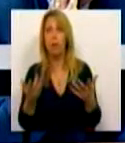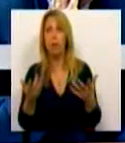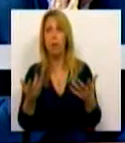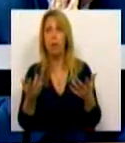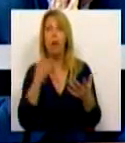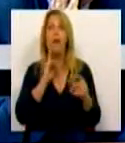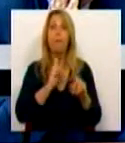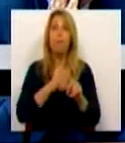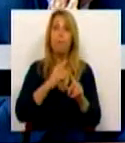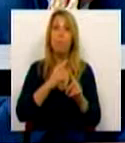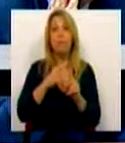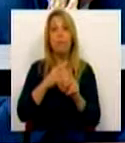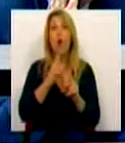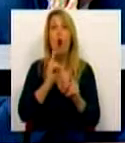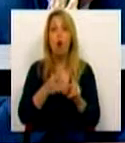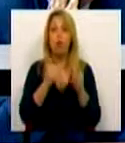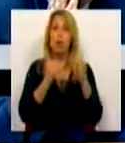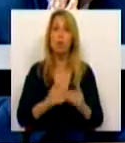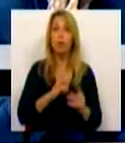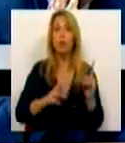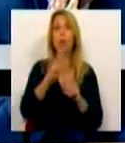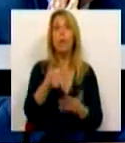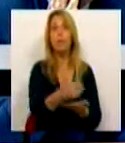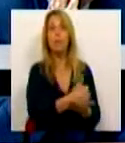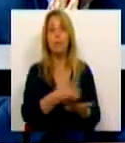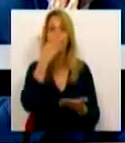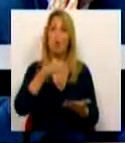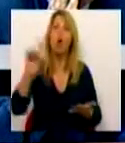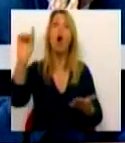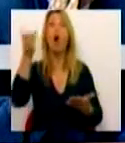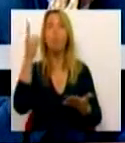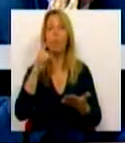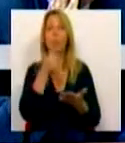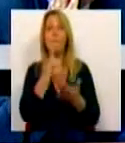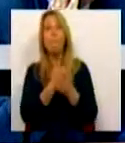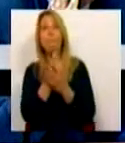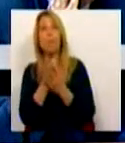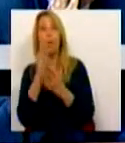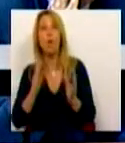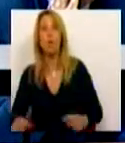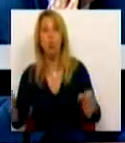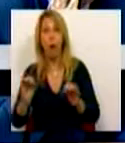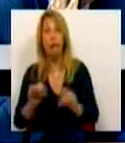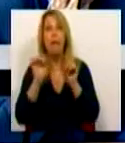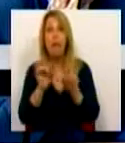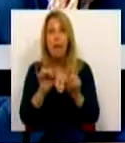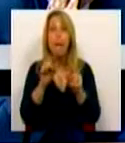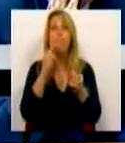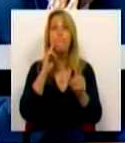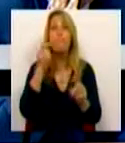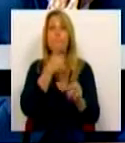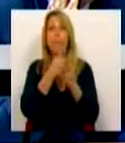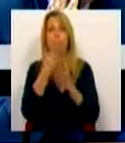do aumento de receita que teria se não houvesse esta medida. E esmagadoramente esta medida destina-se a micro,